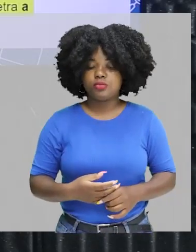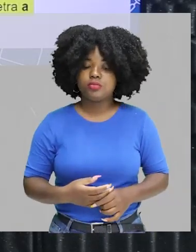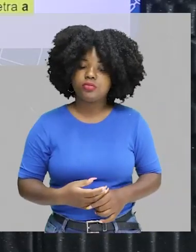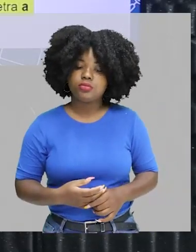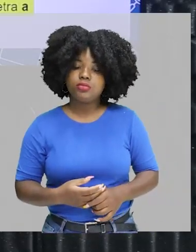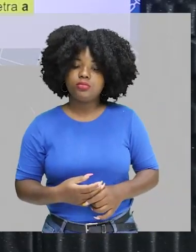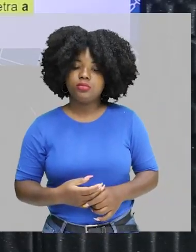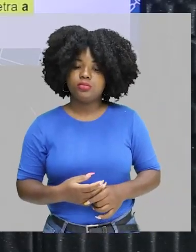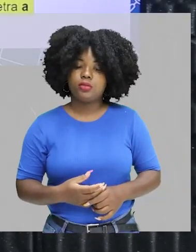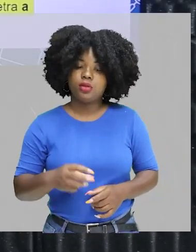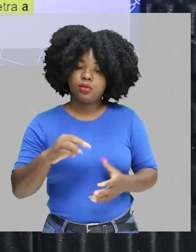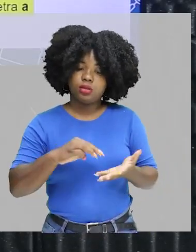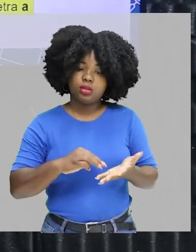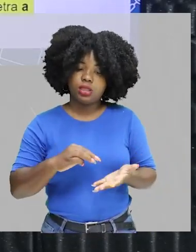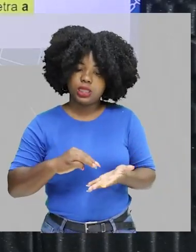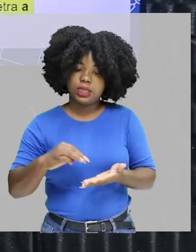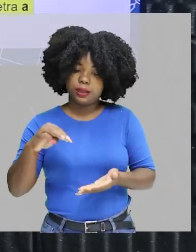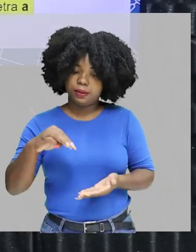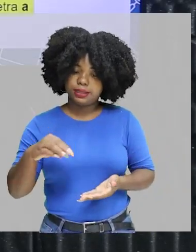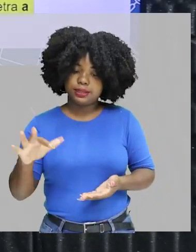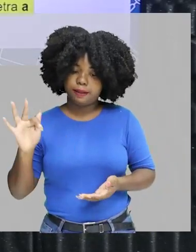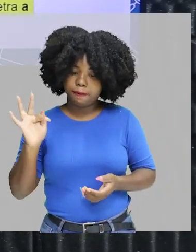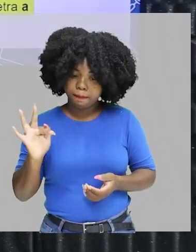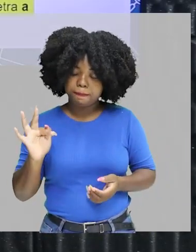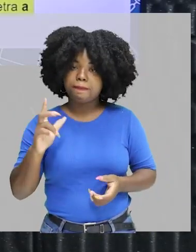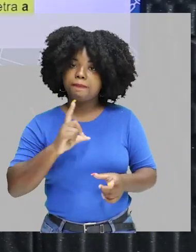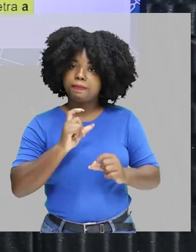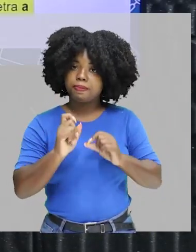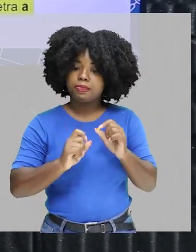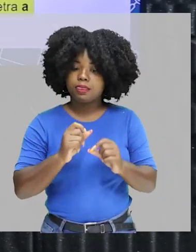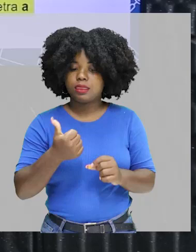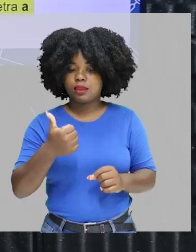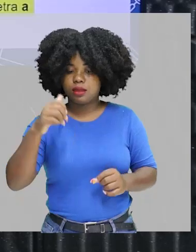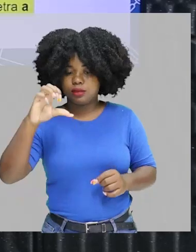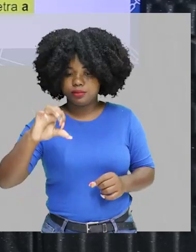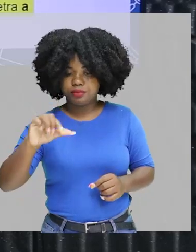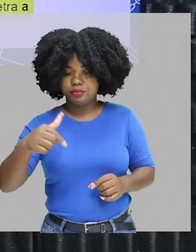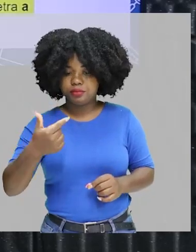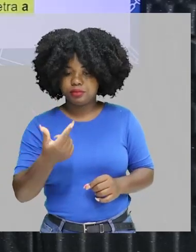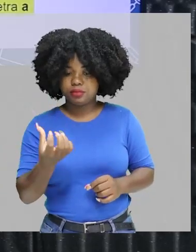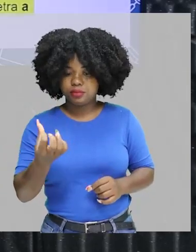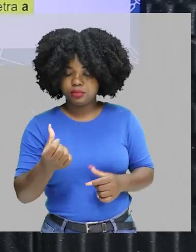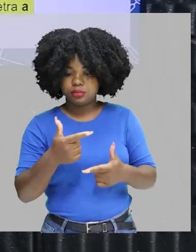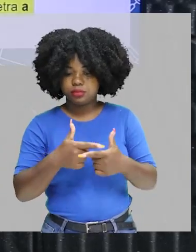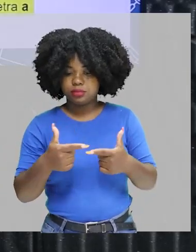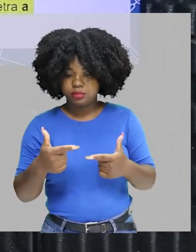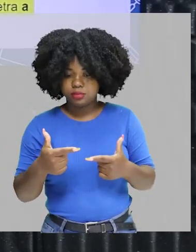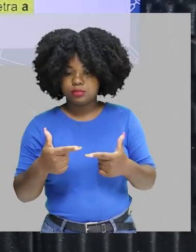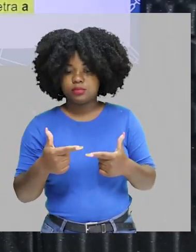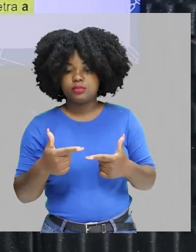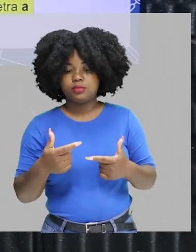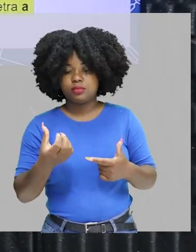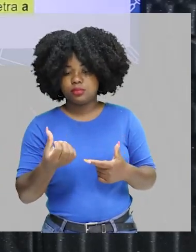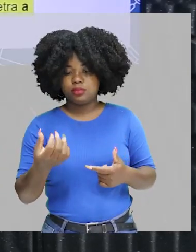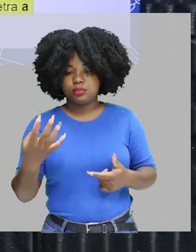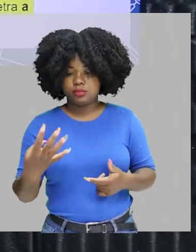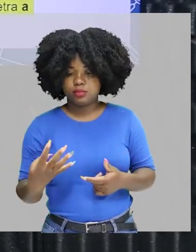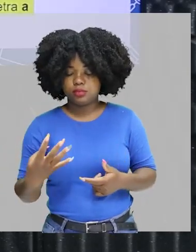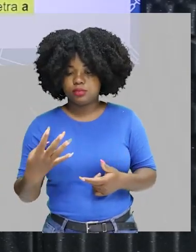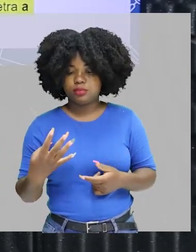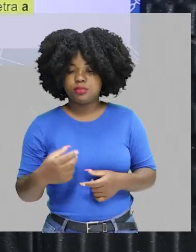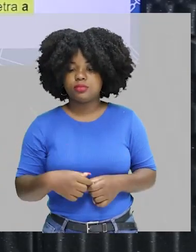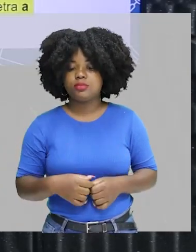Isolando a massa final, eu vou ter 19,26 dividido por 64.